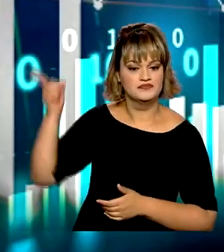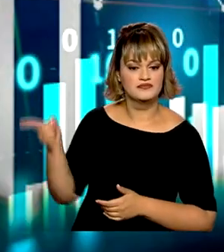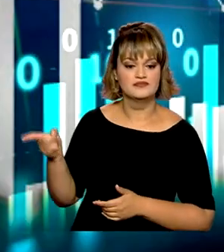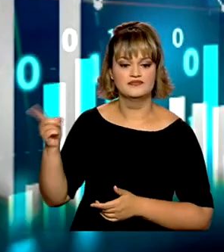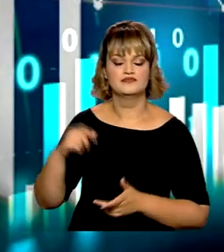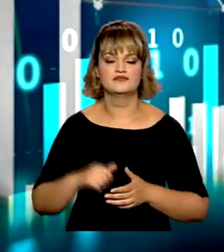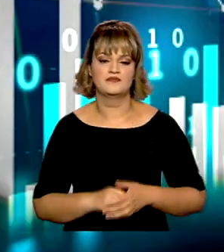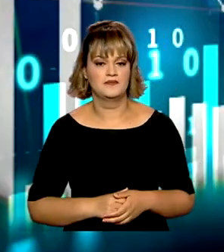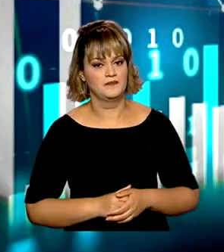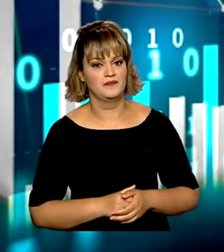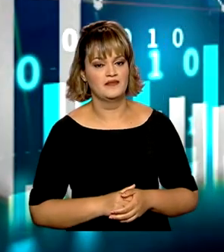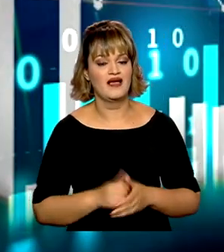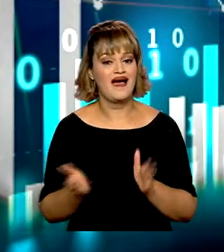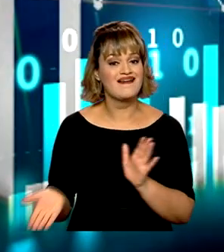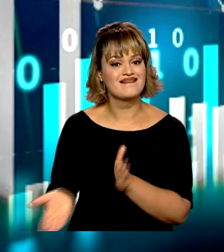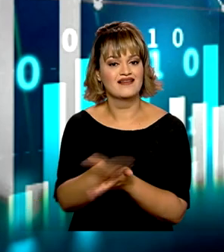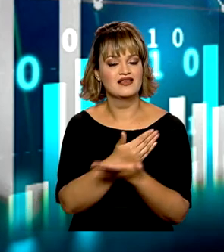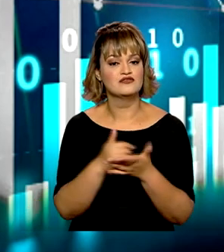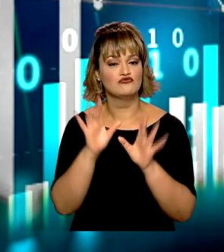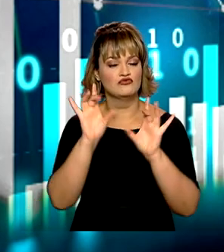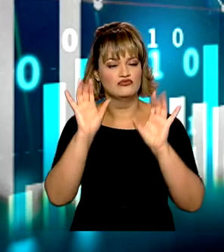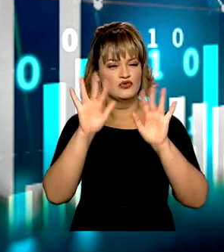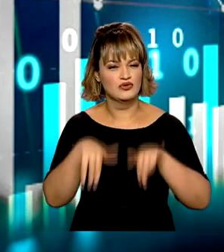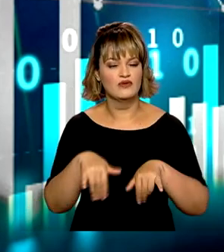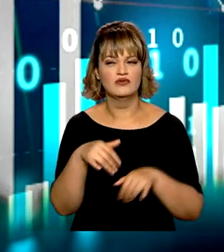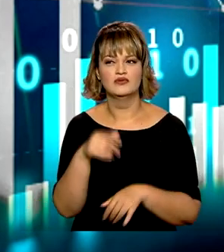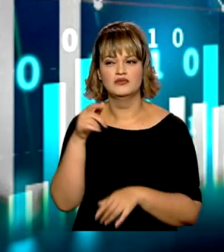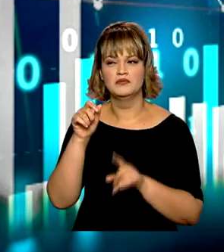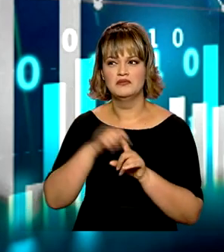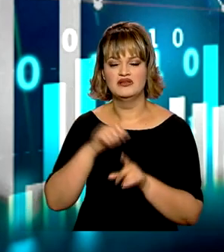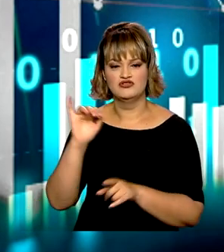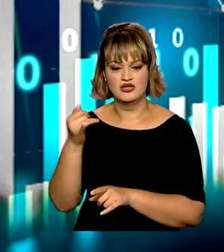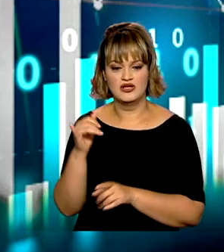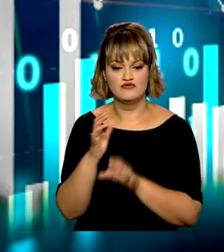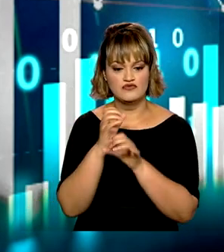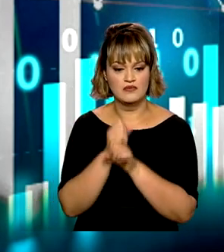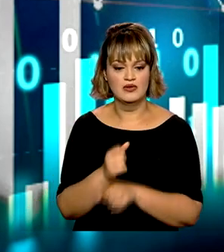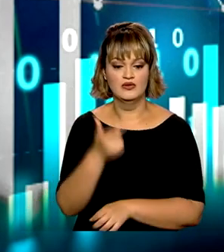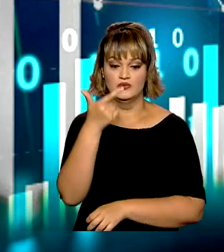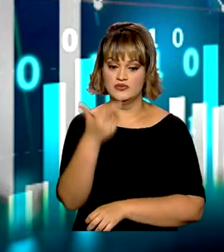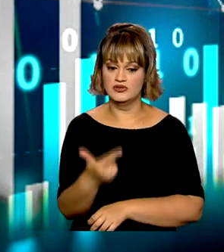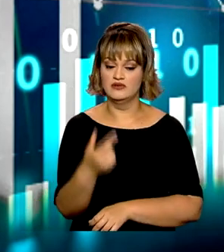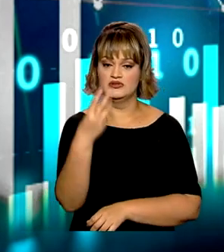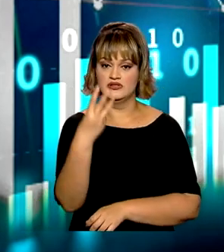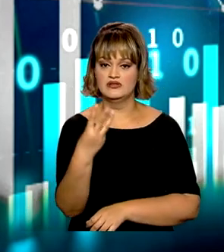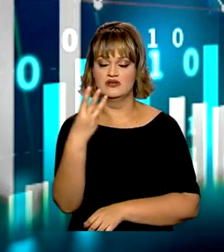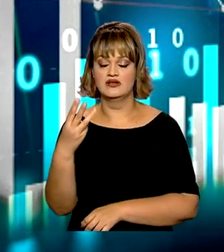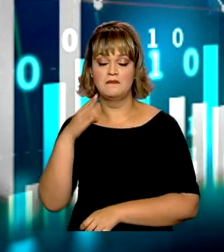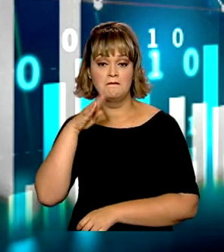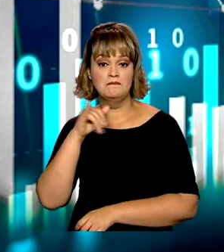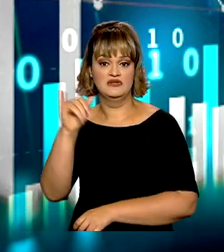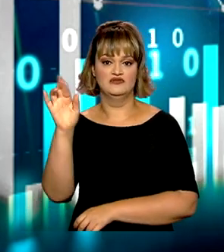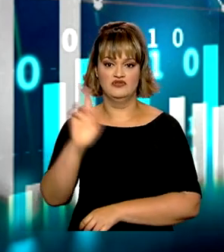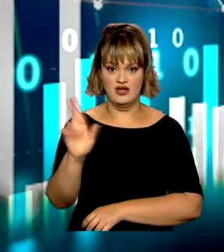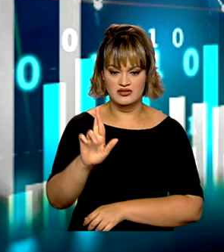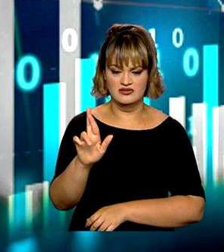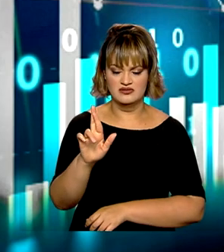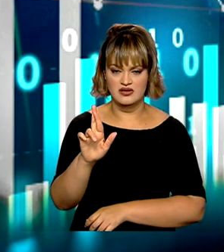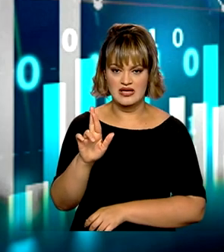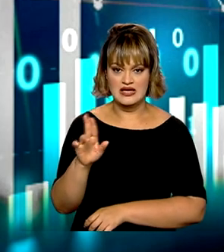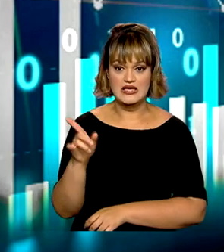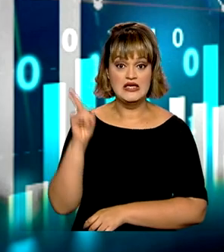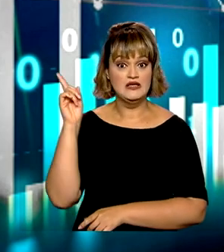aqui ao lado, a arrecadação total em janeiro de 2022 chegou a R 235 bilhões. Essa é